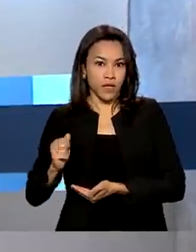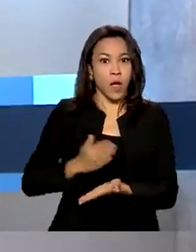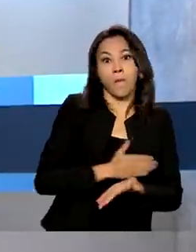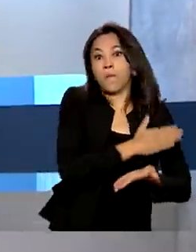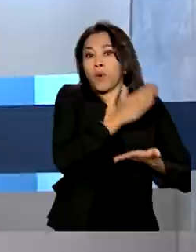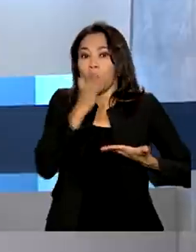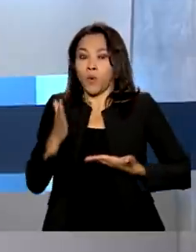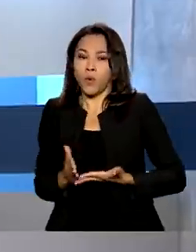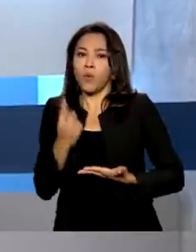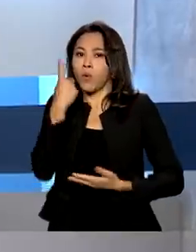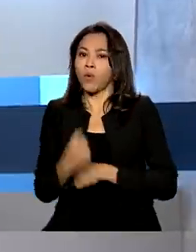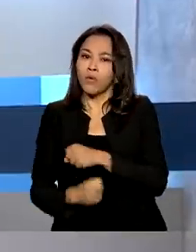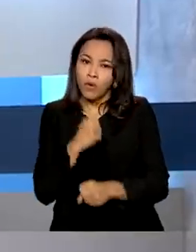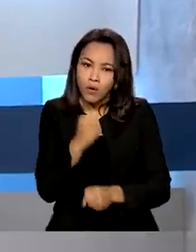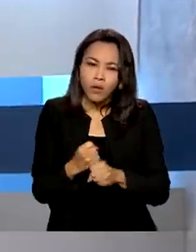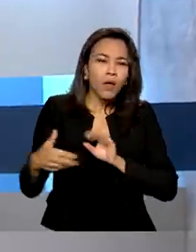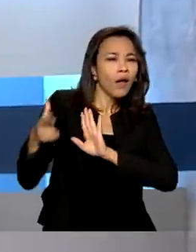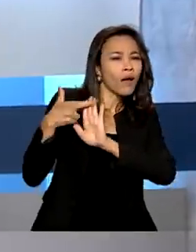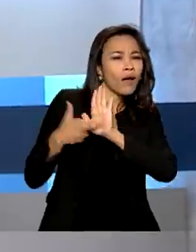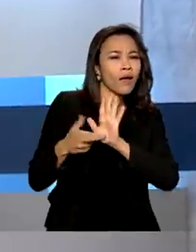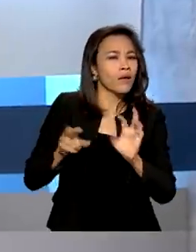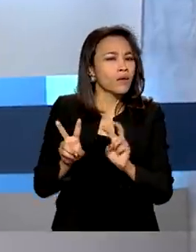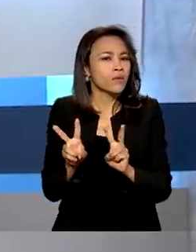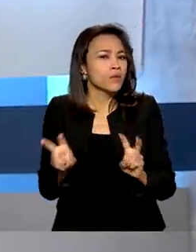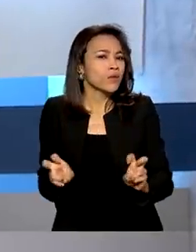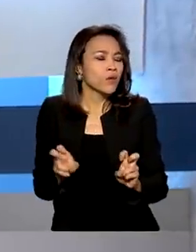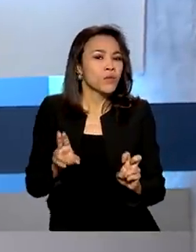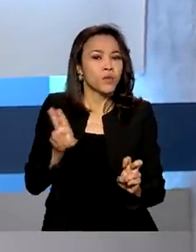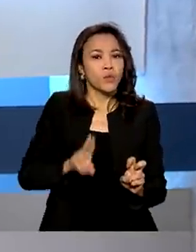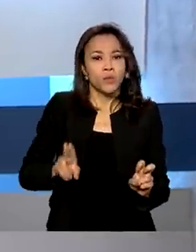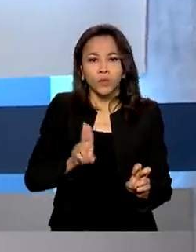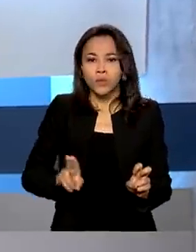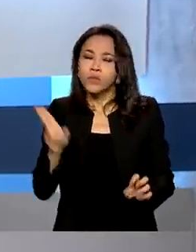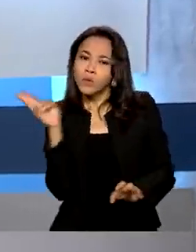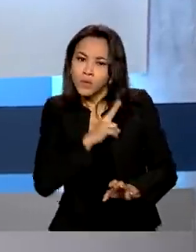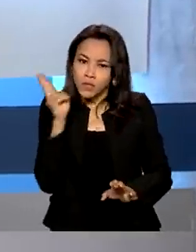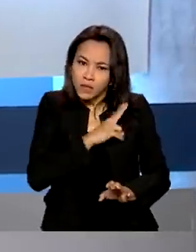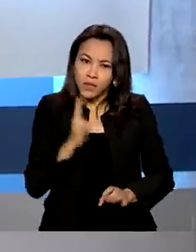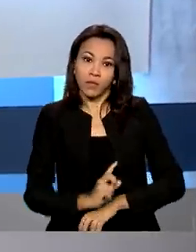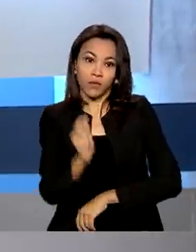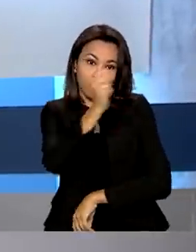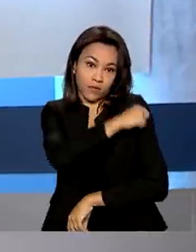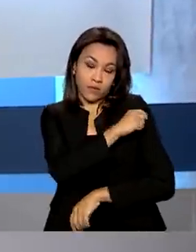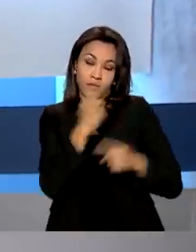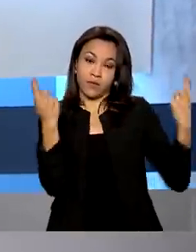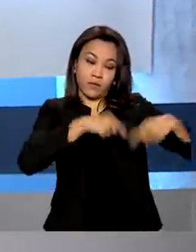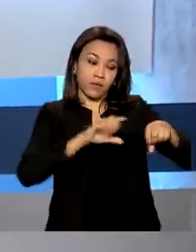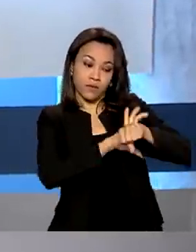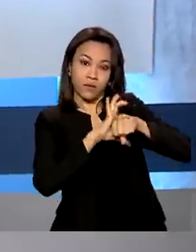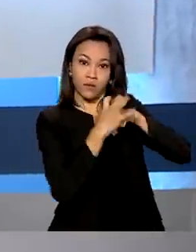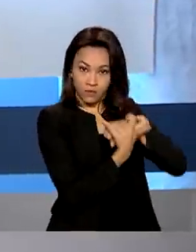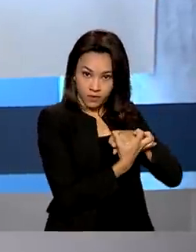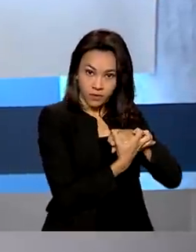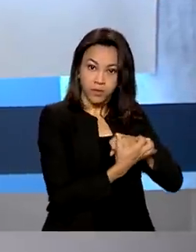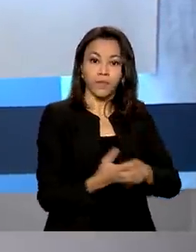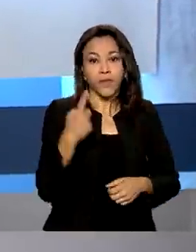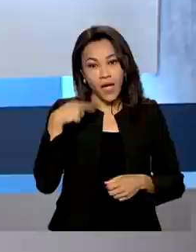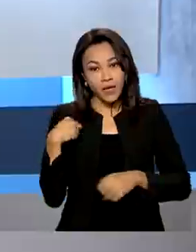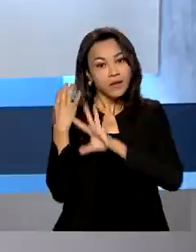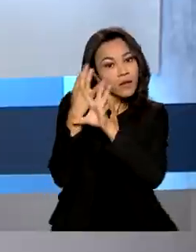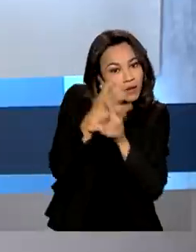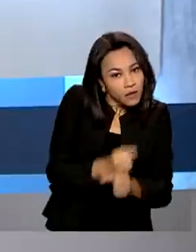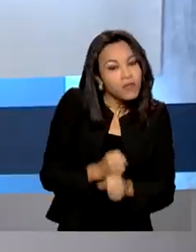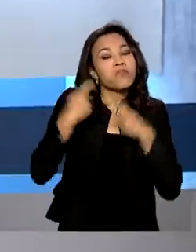por mais um ano a regra que permite o uso emergencial de vacinas e medicamentos contra a Covid-19. A revisão foi